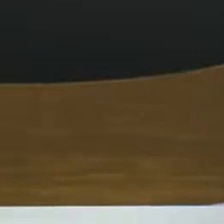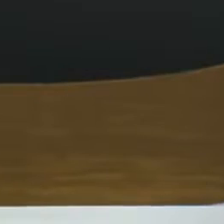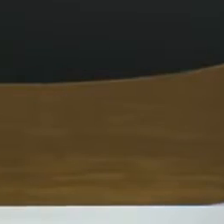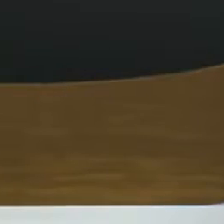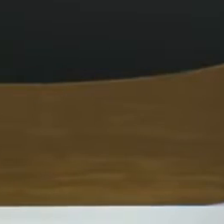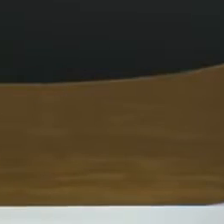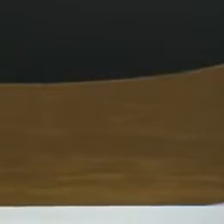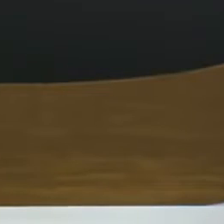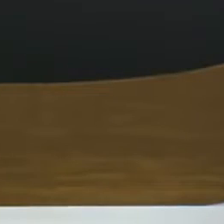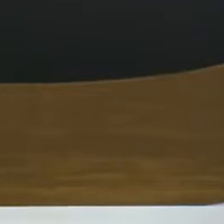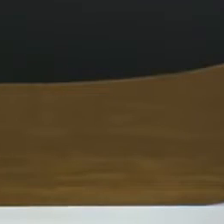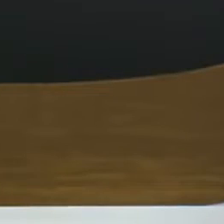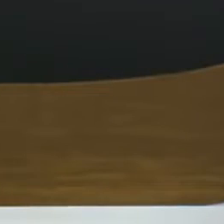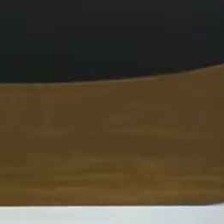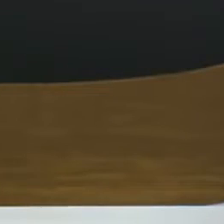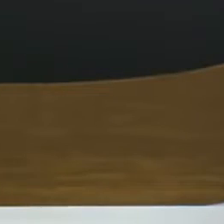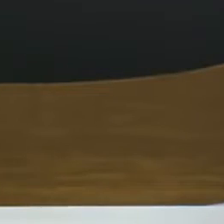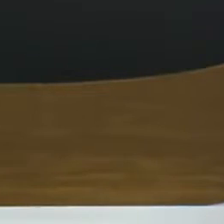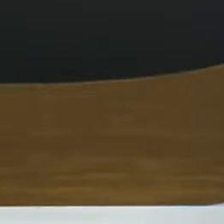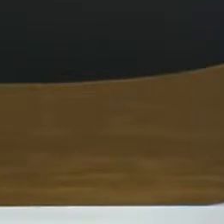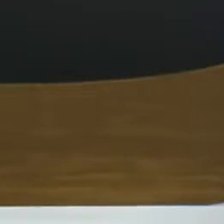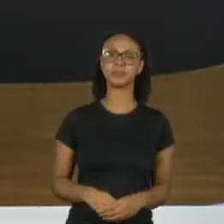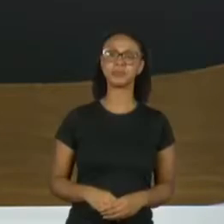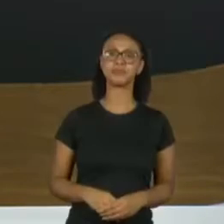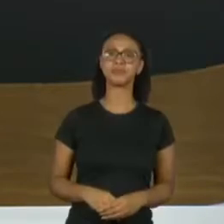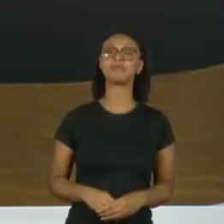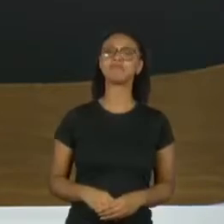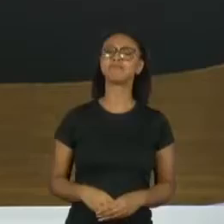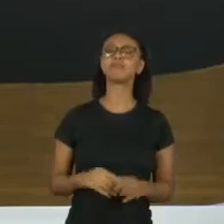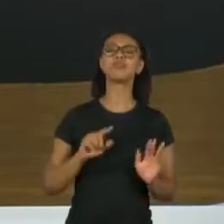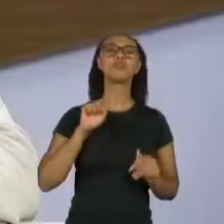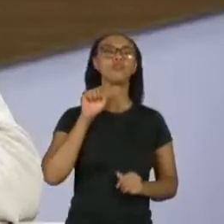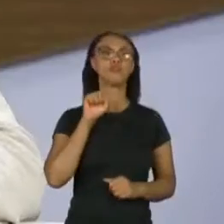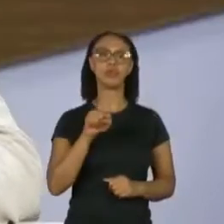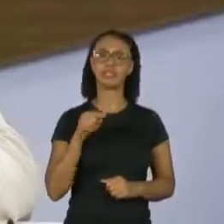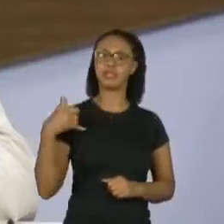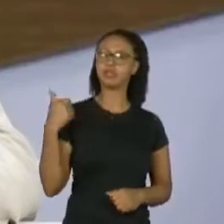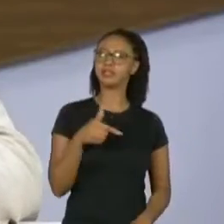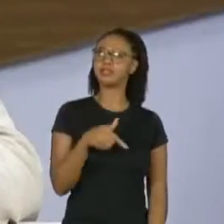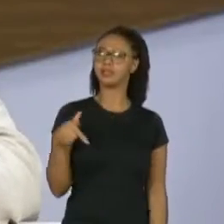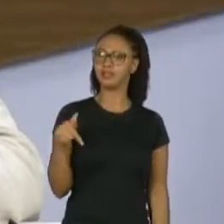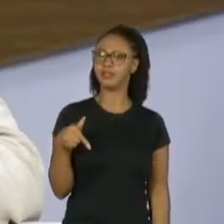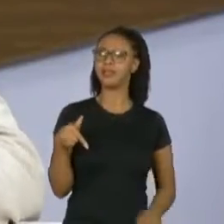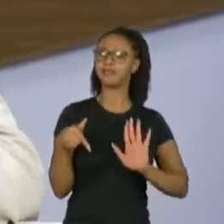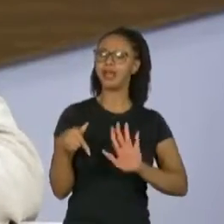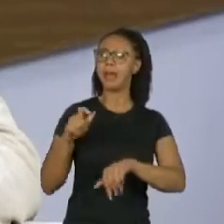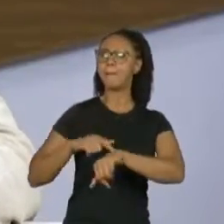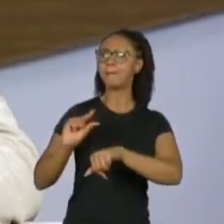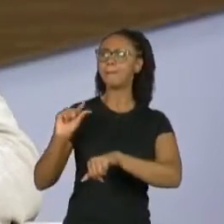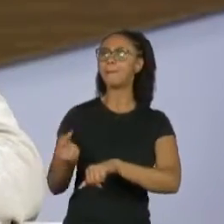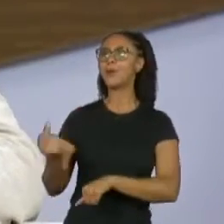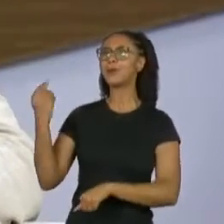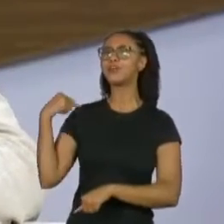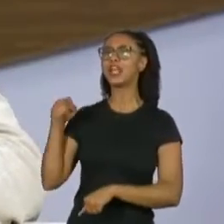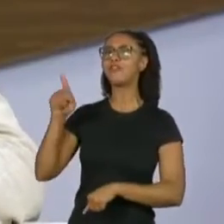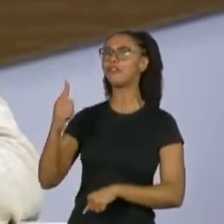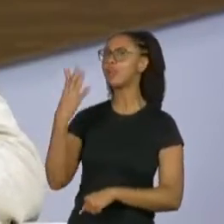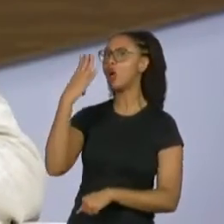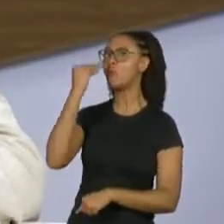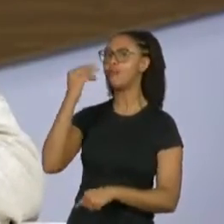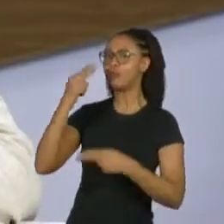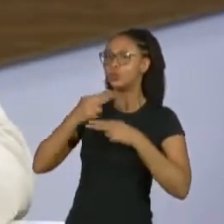é a Silvia Ruiz. Silvia, por favor. Zezé, você é uma mulher de 77 anos e há pouco tempo você postou uma foto nua no